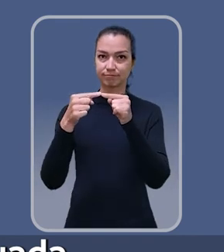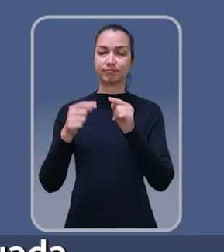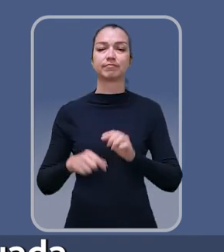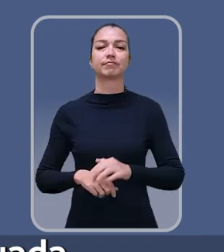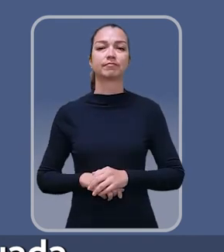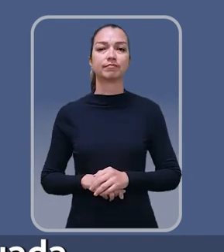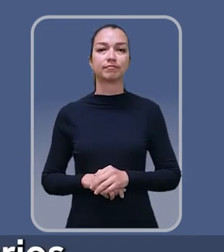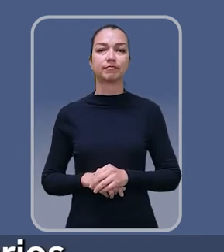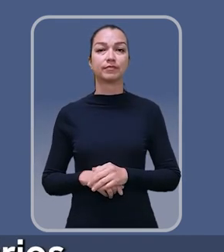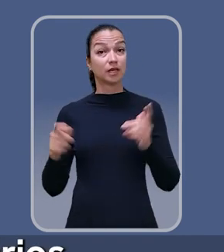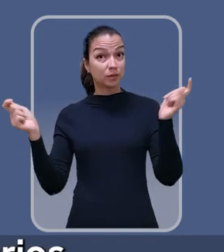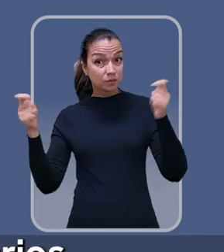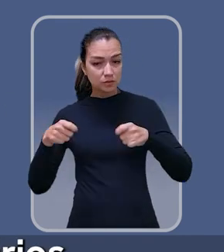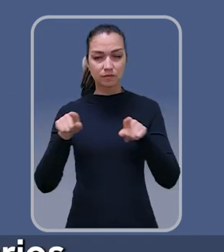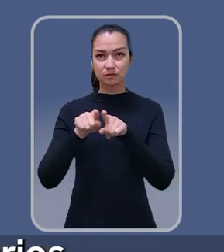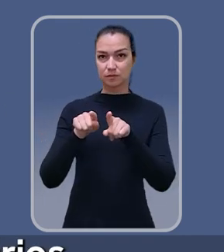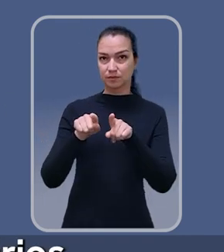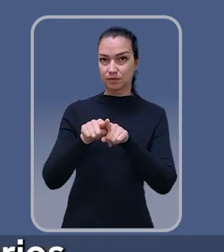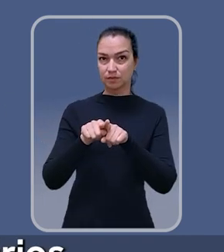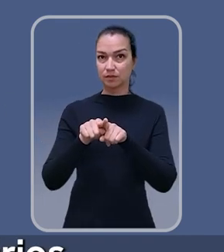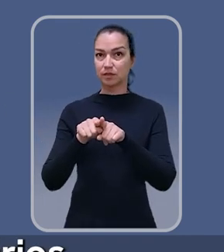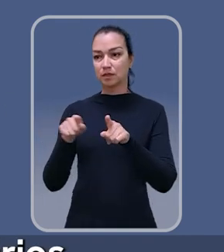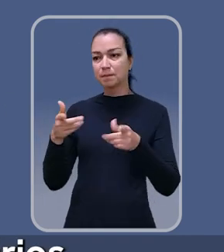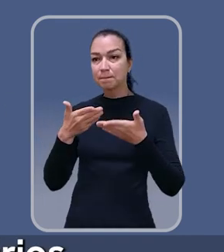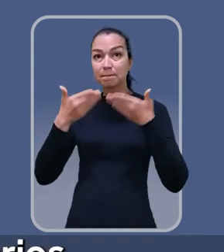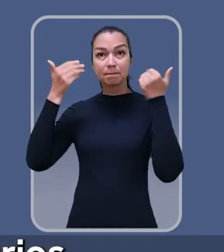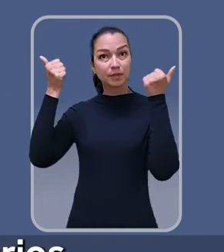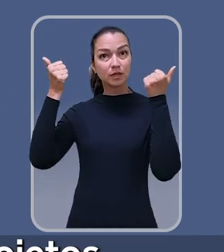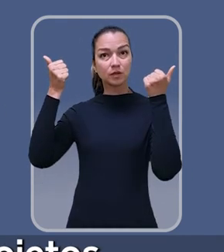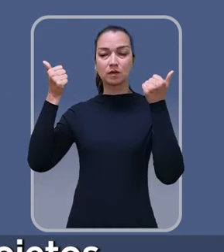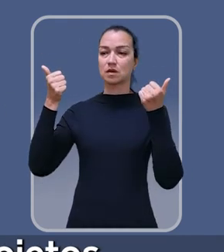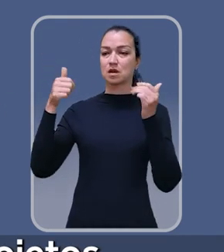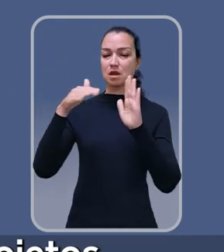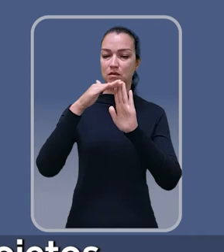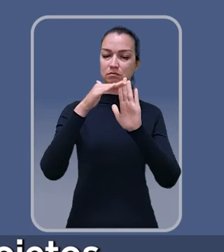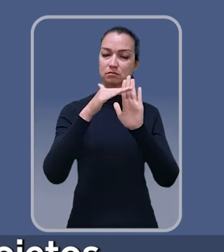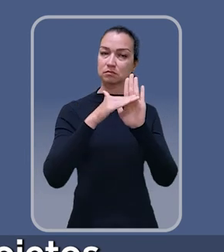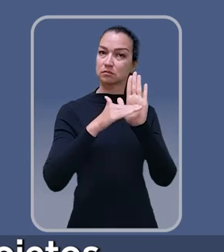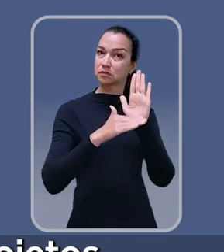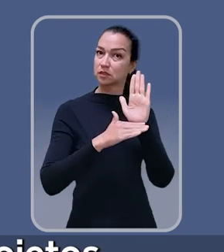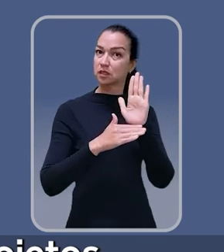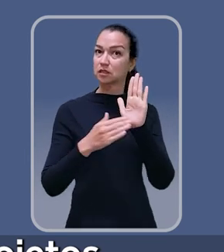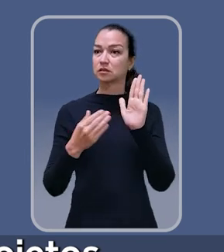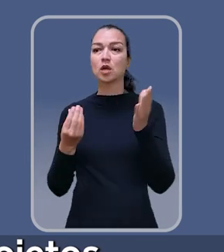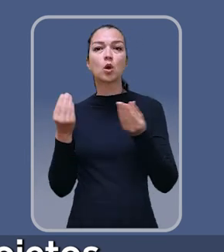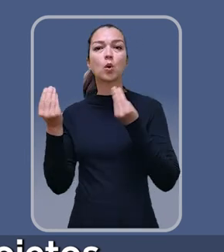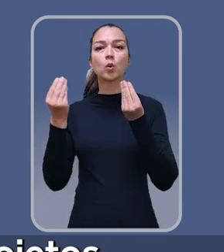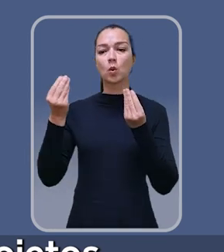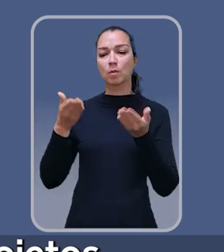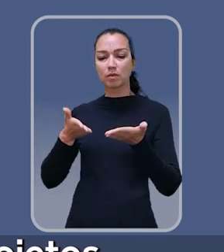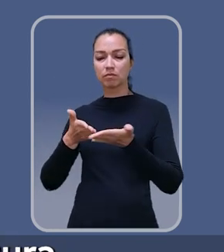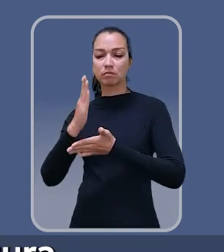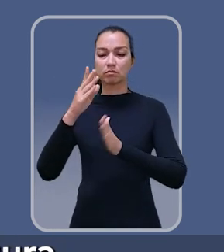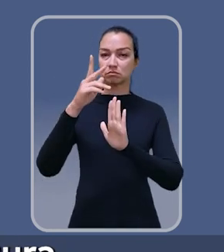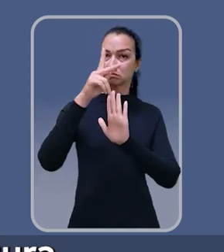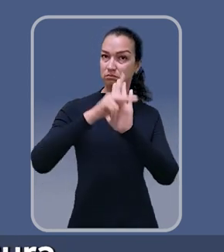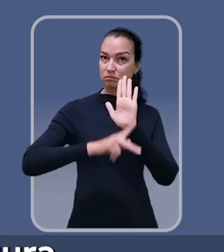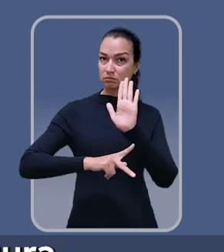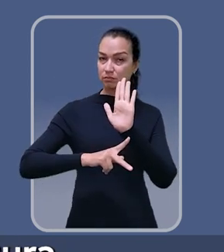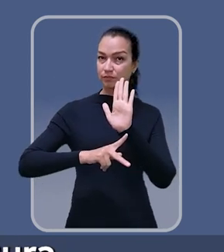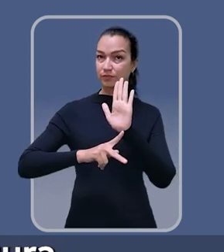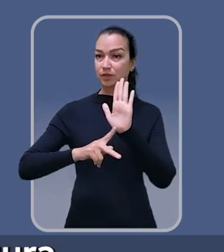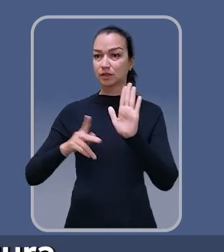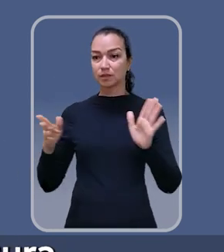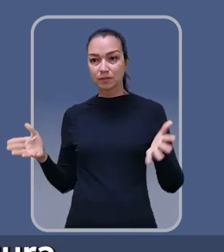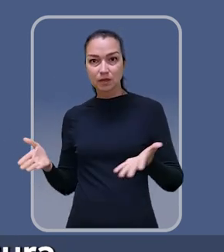incentivos adequada. É possível também aprimorar critérios referentes a como a gente aprova projetos para que